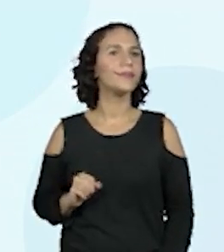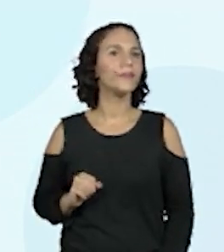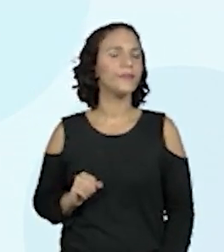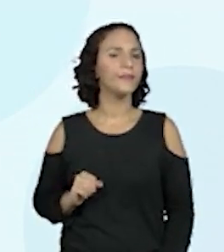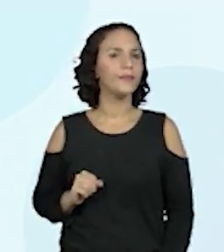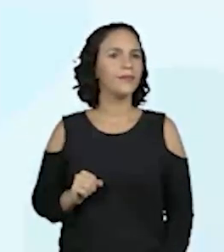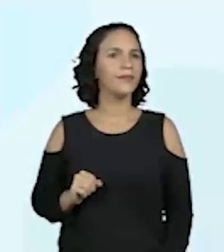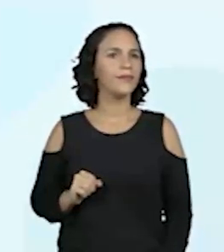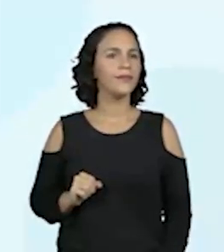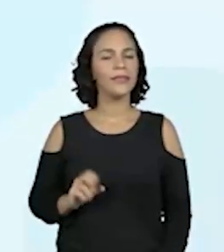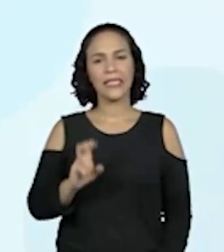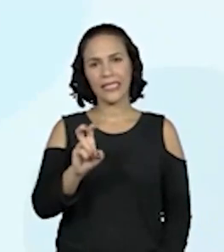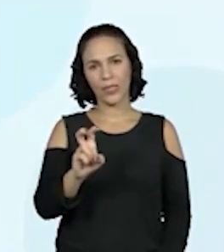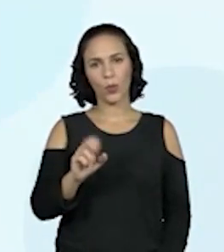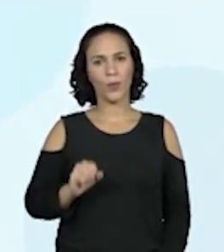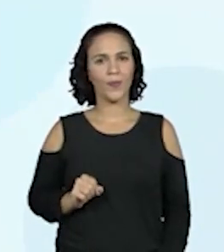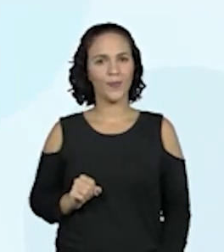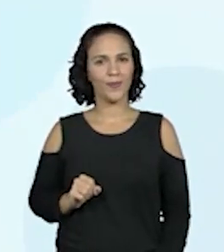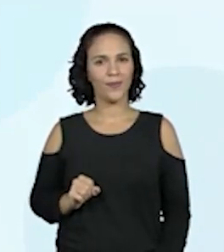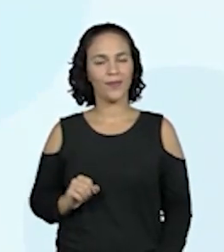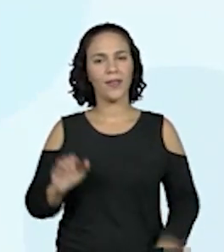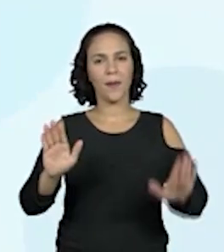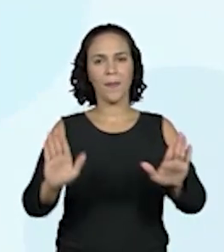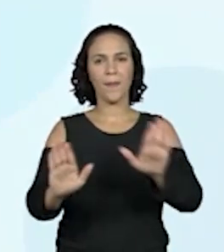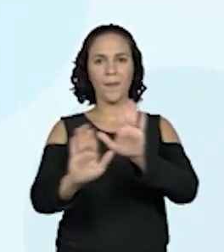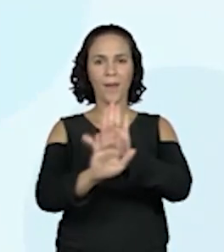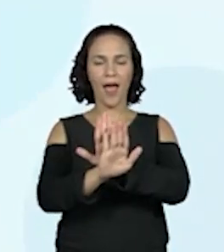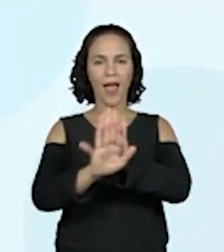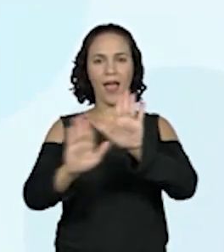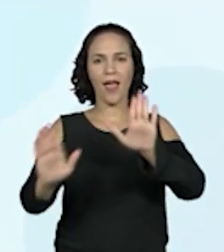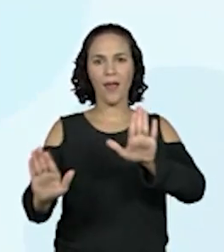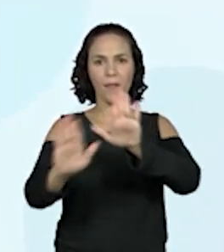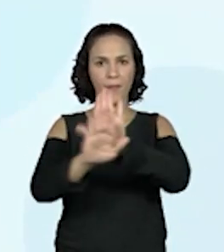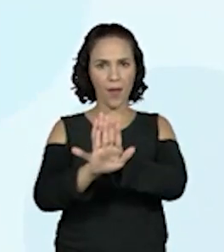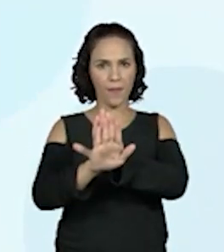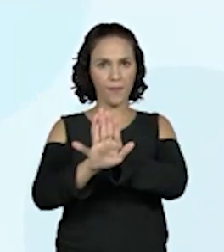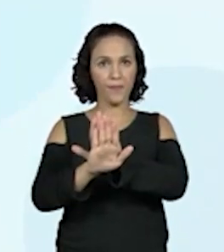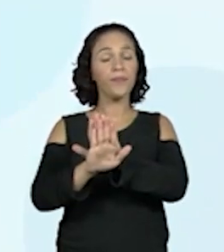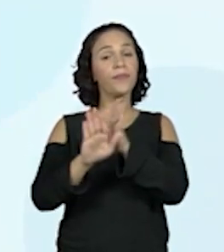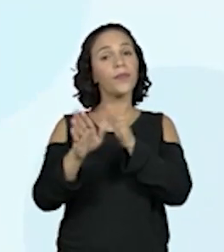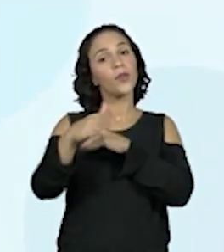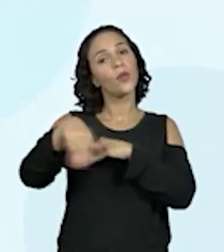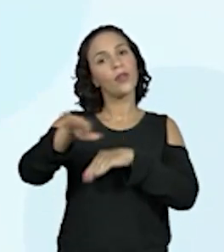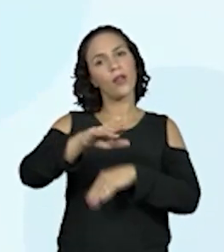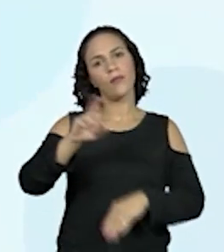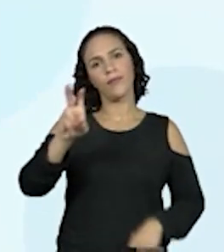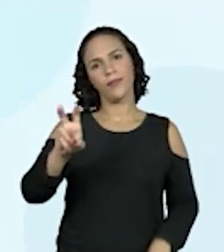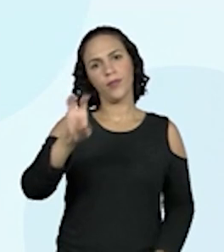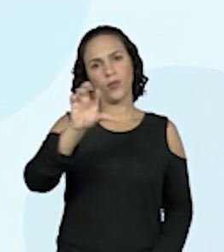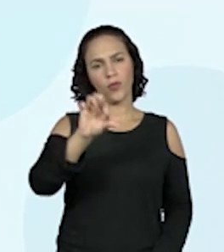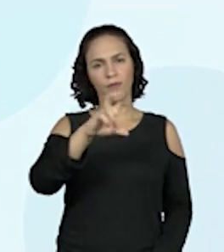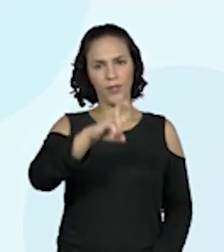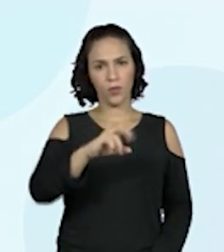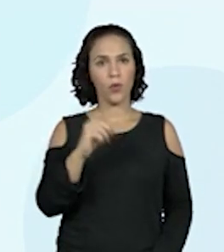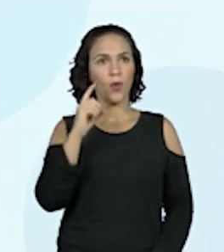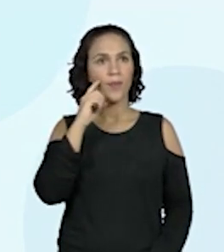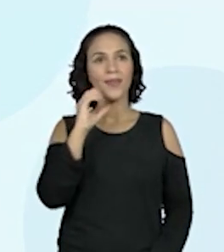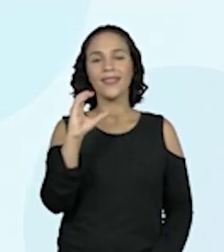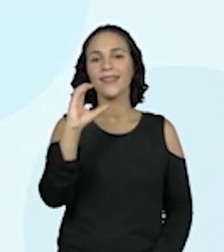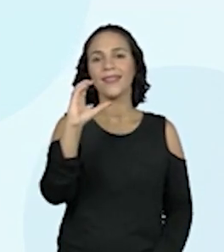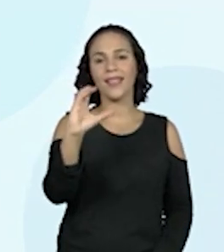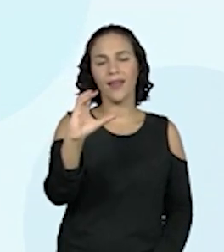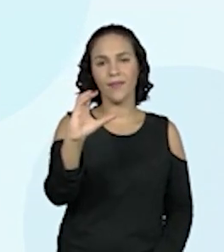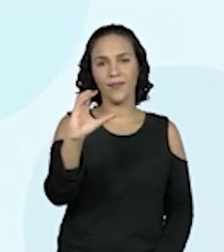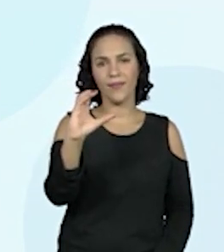500, 90 e o 5. Então, gente usou a centena, não é?